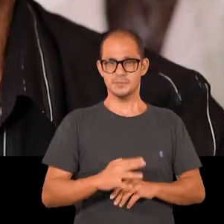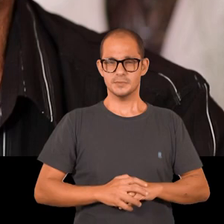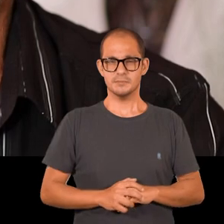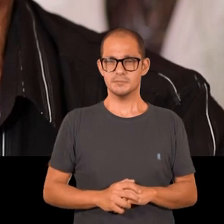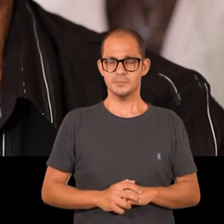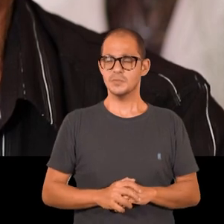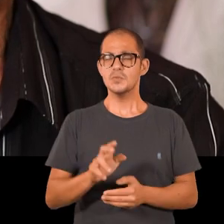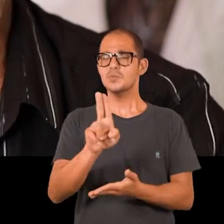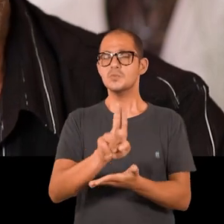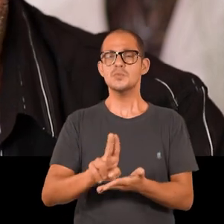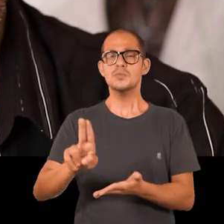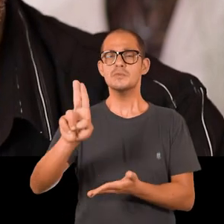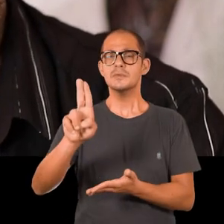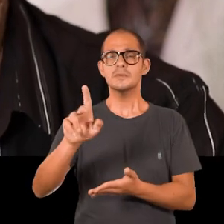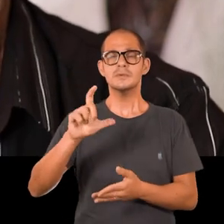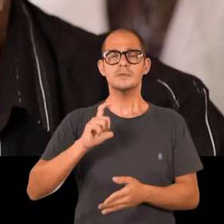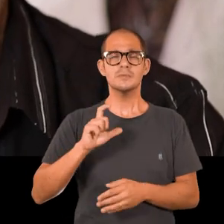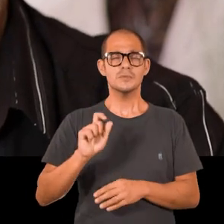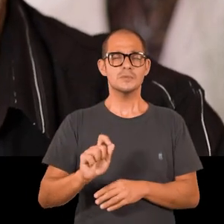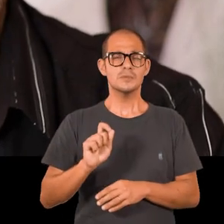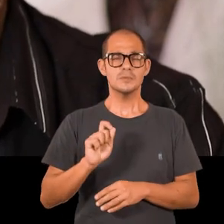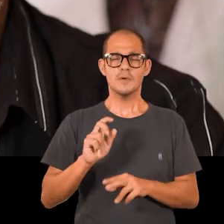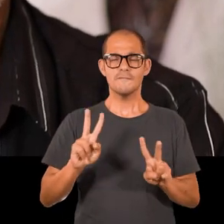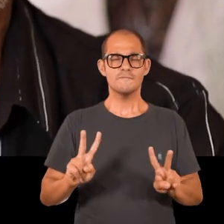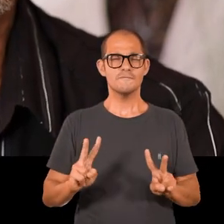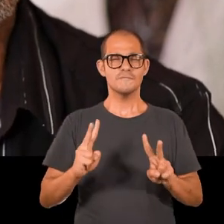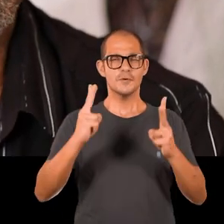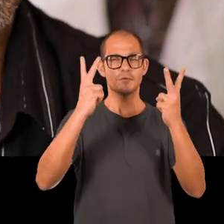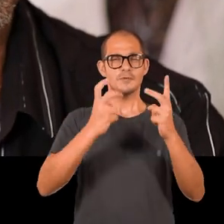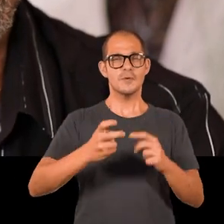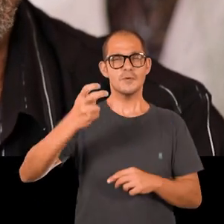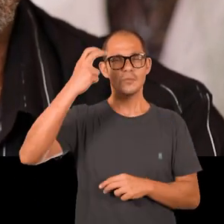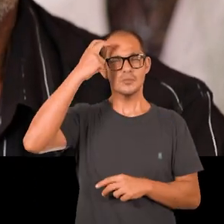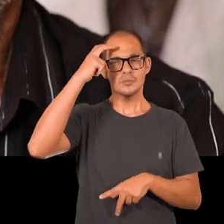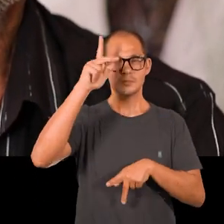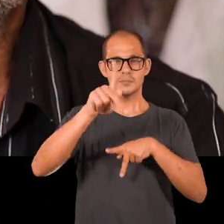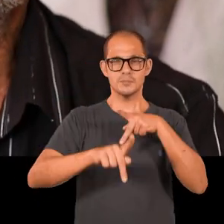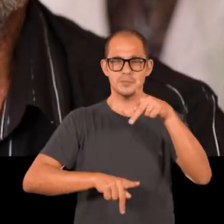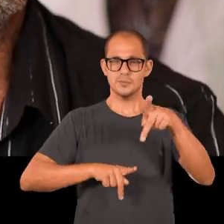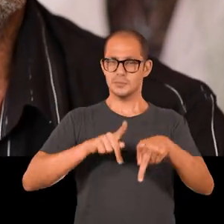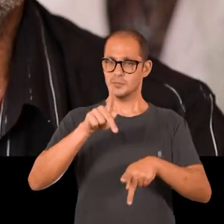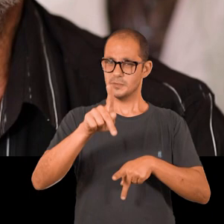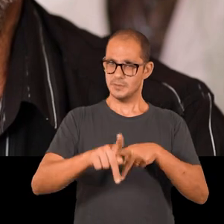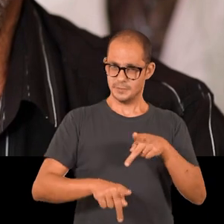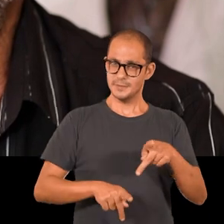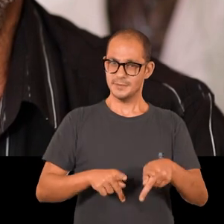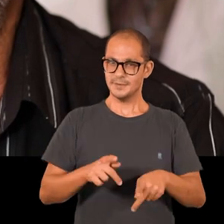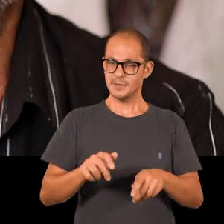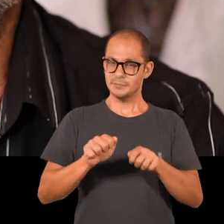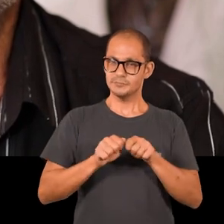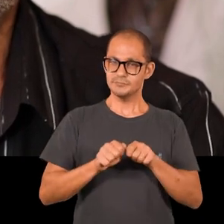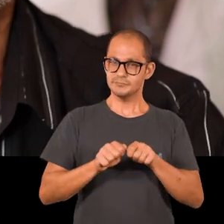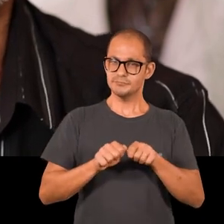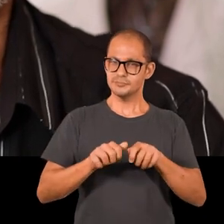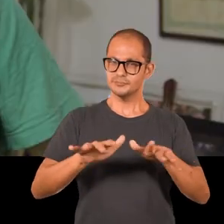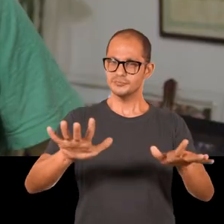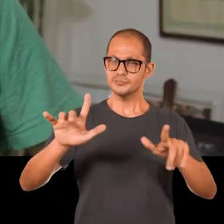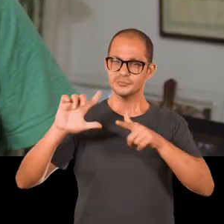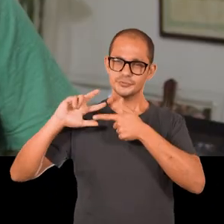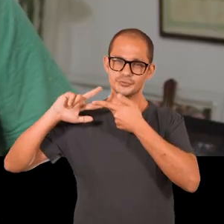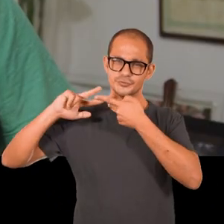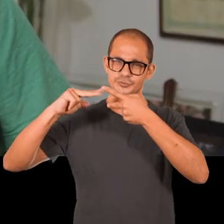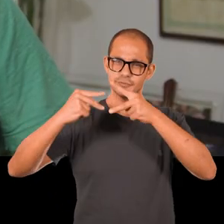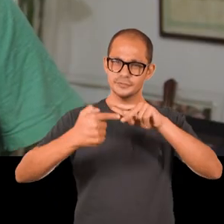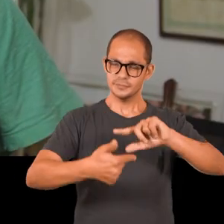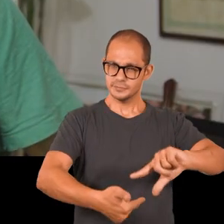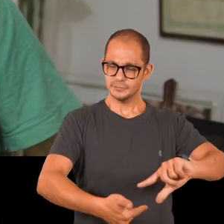universidades públicas valorizam a cultura popular transmitida por muitas gerações. O